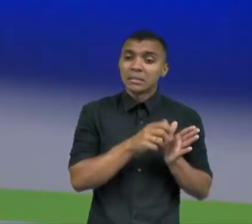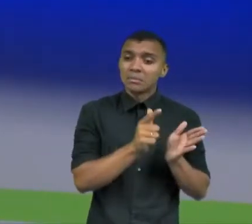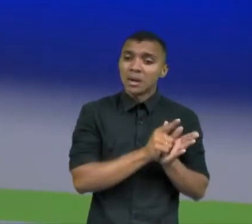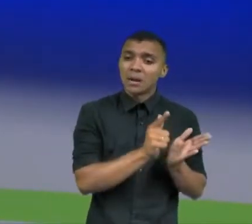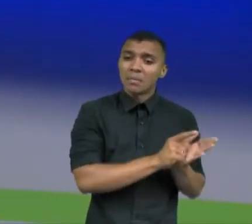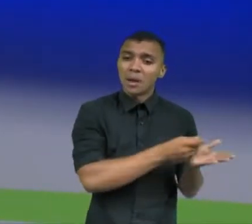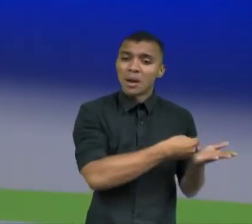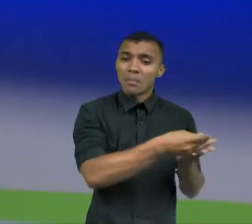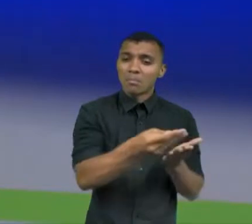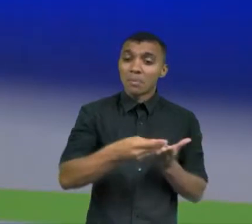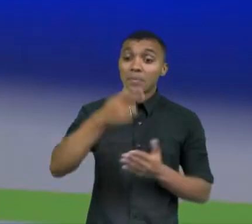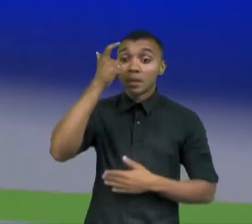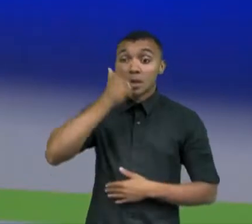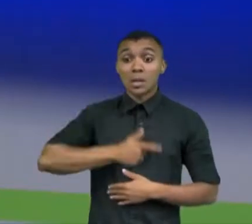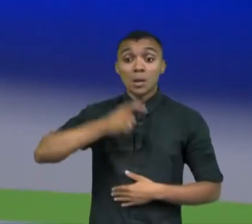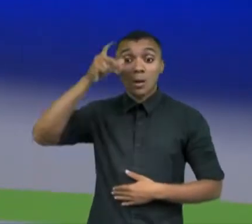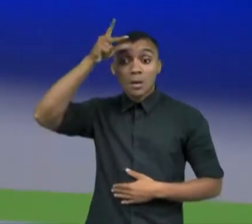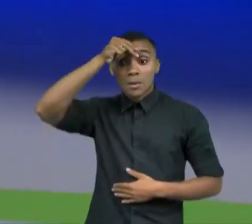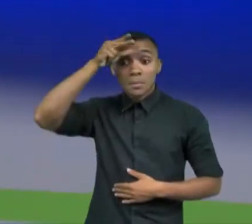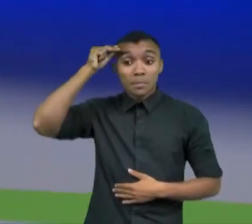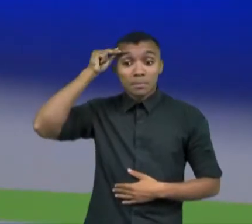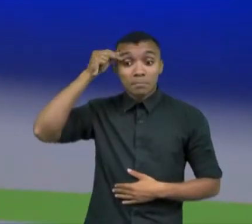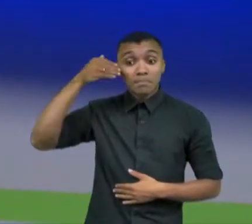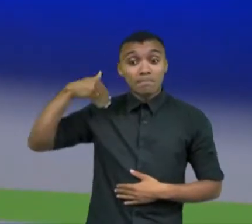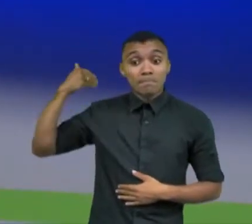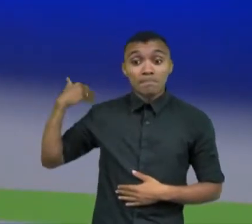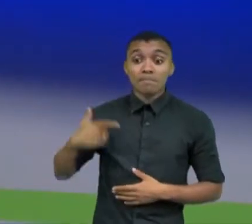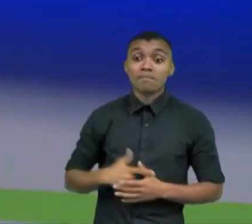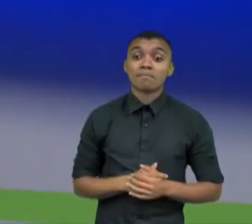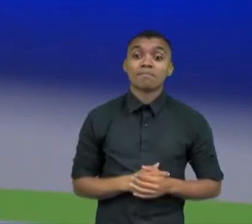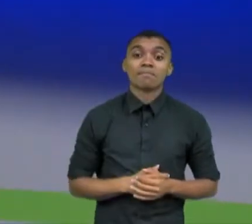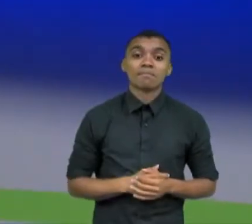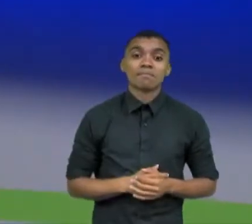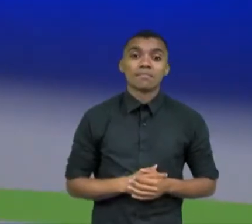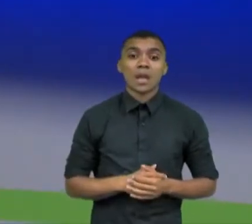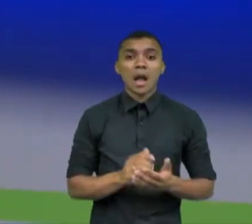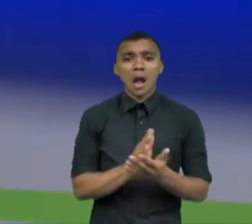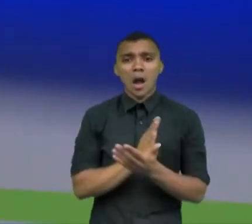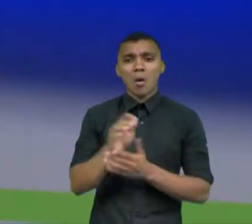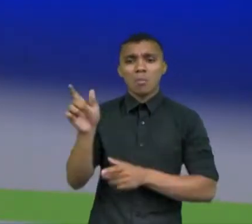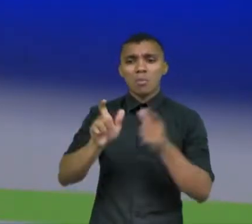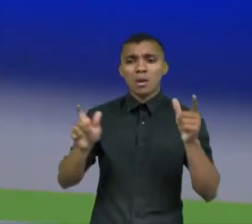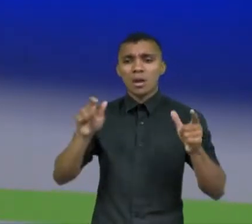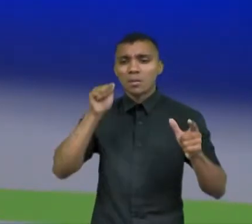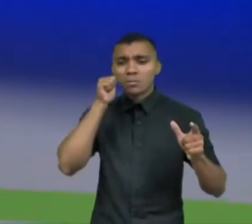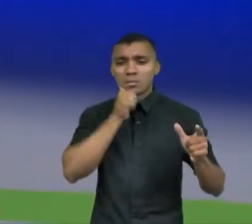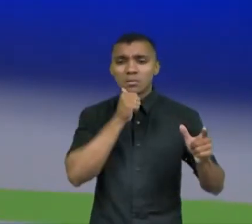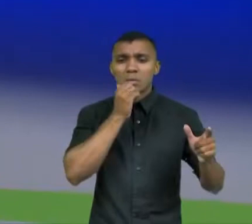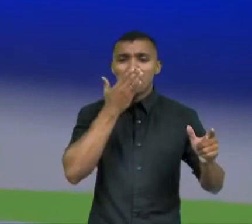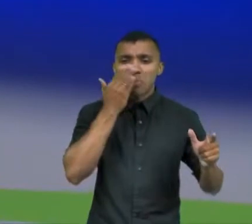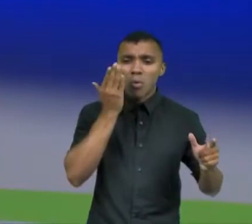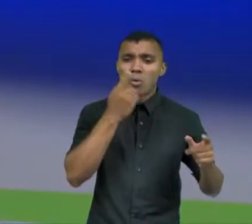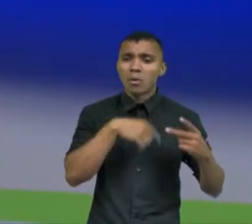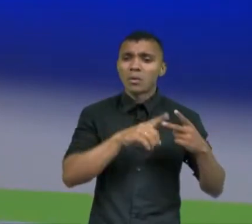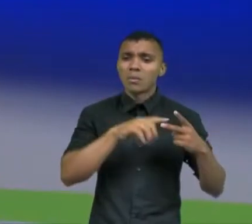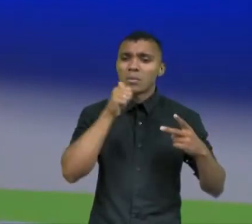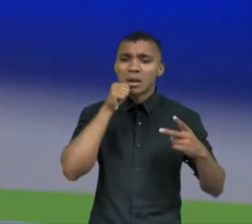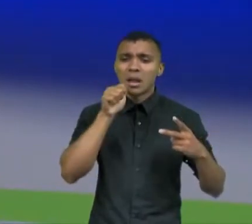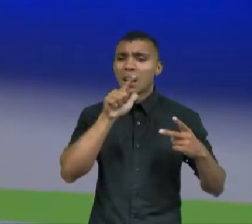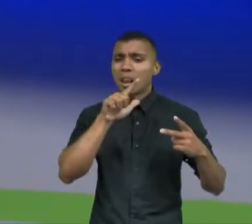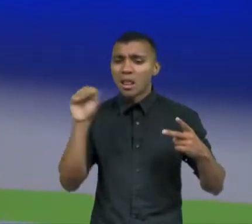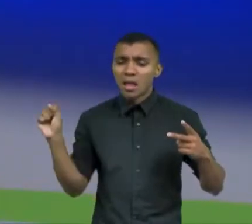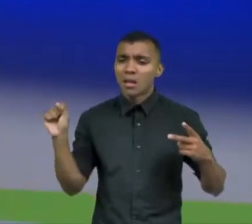prefeita. Eram prostitutas, eram lésbicas, eram